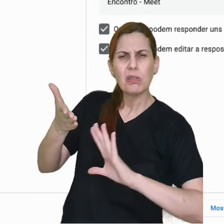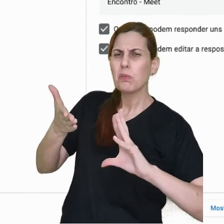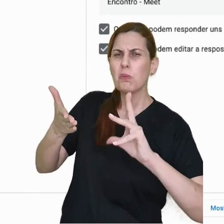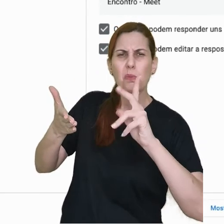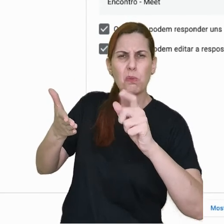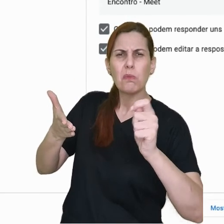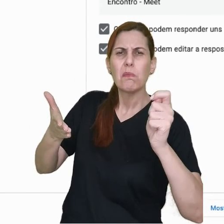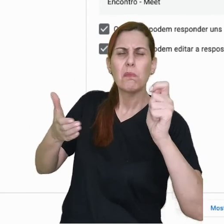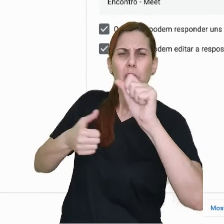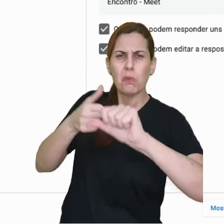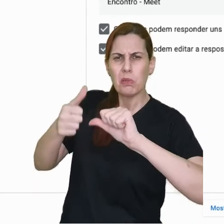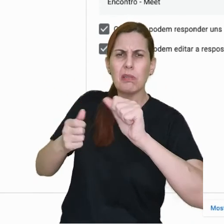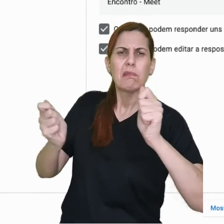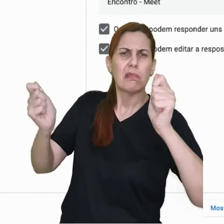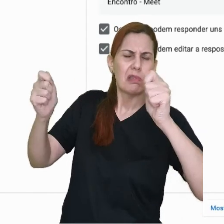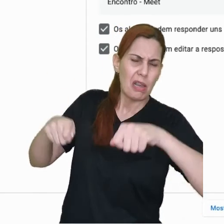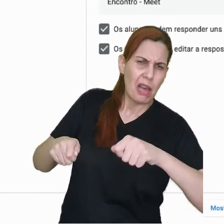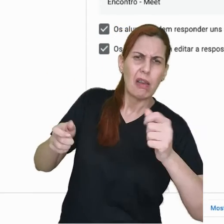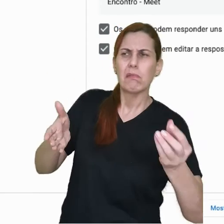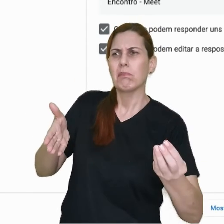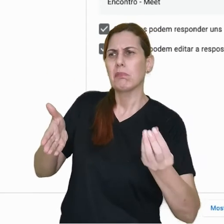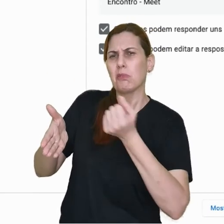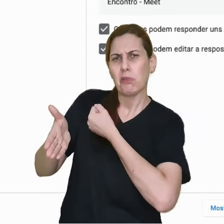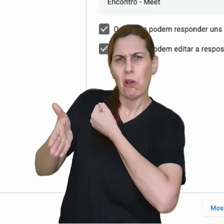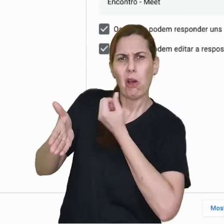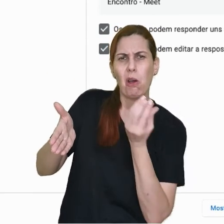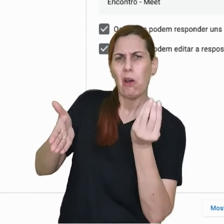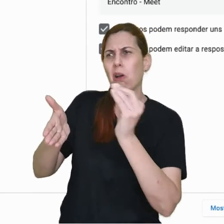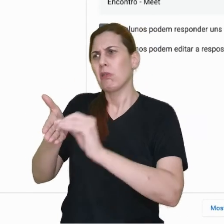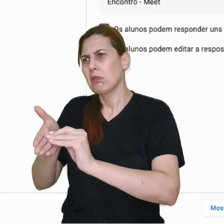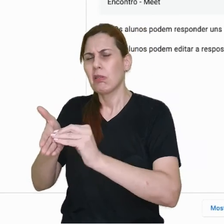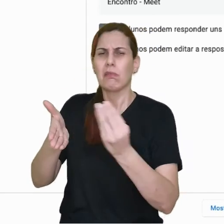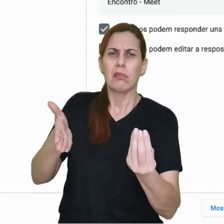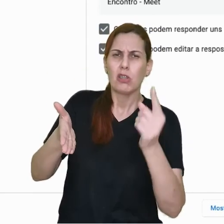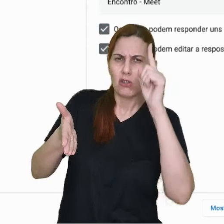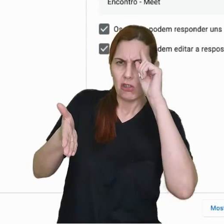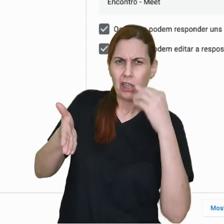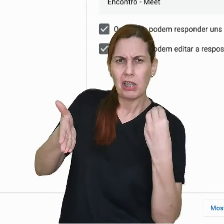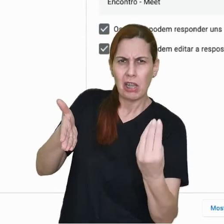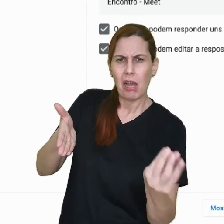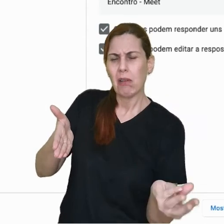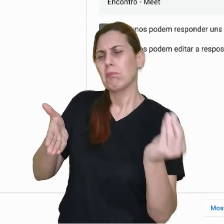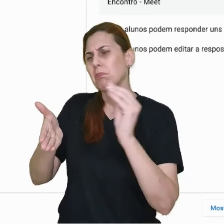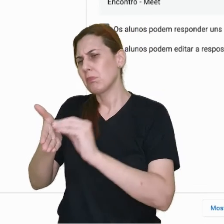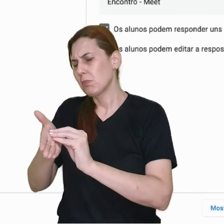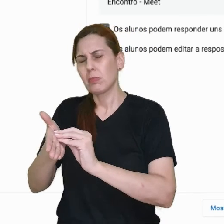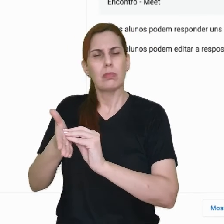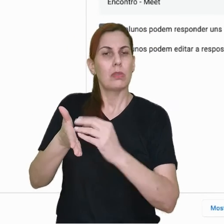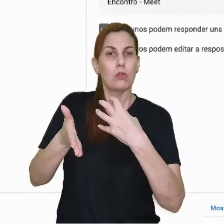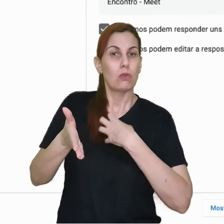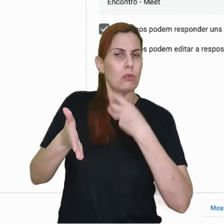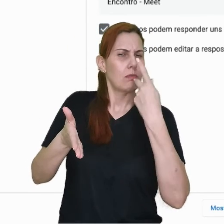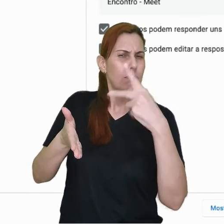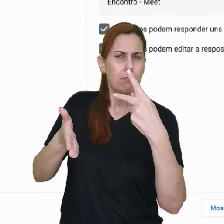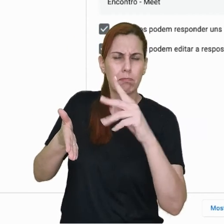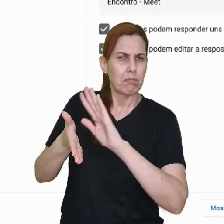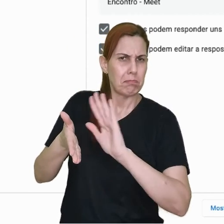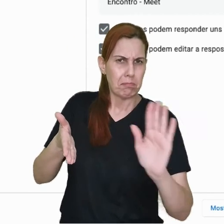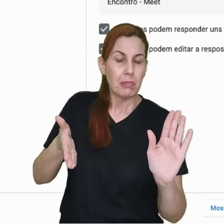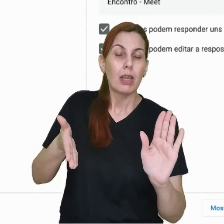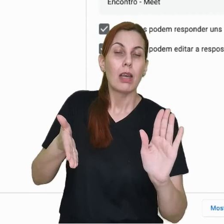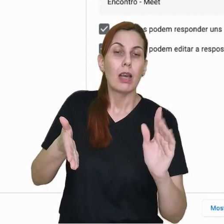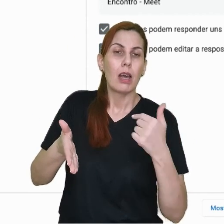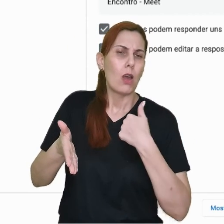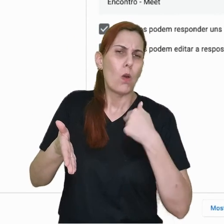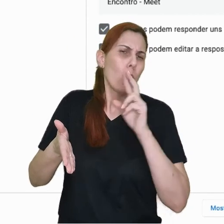pode fazer a modificação necessária, colocar nota, prazo de entrega, tá? Do jeito que você achar melhor. Como eu não vou